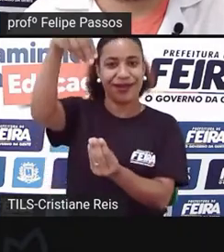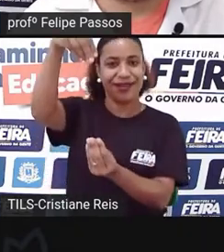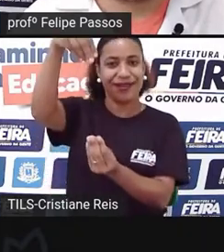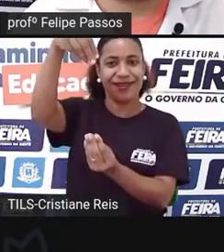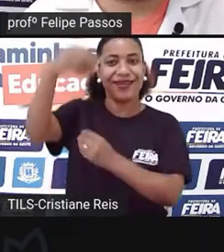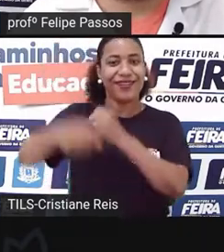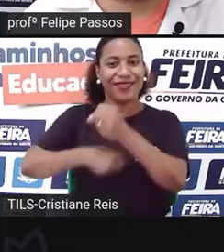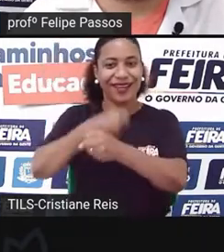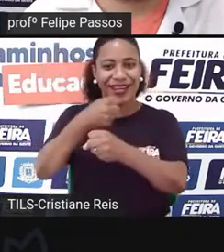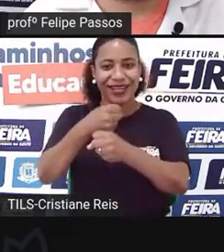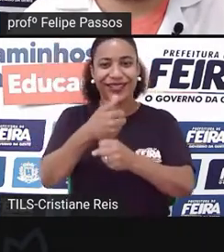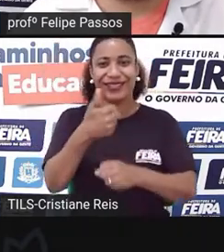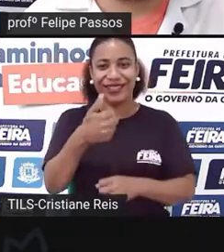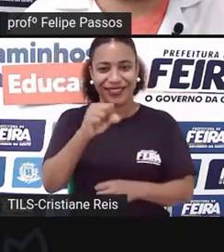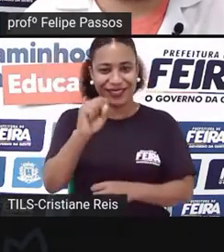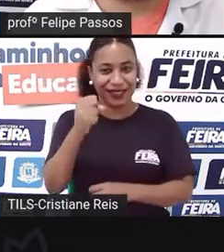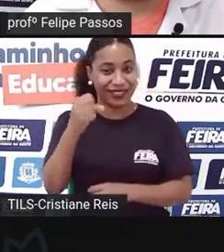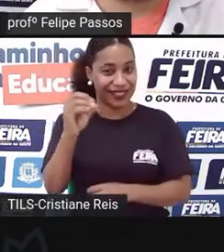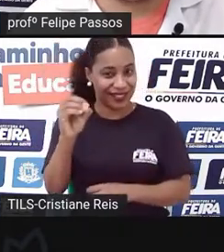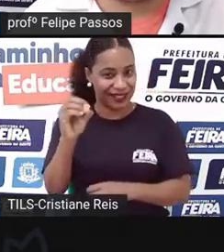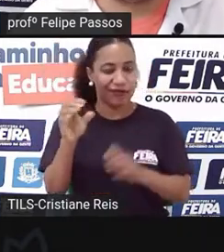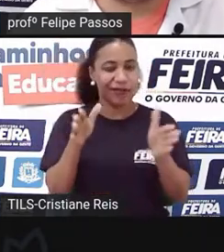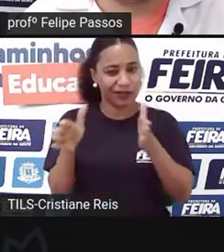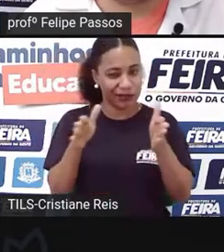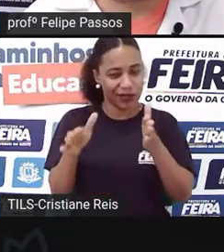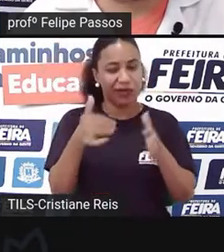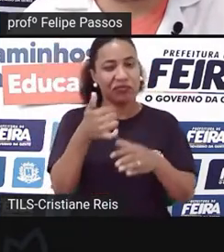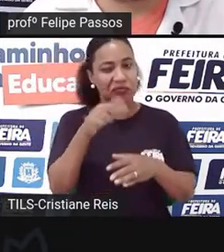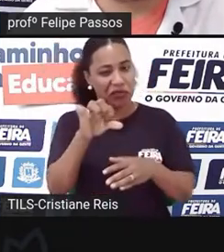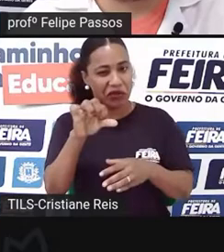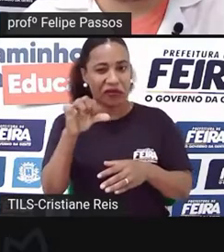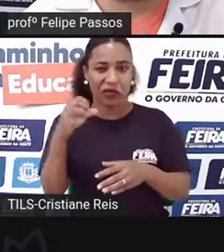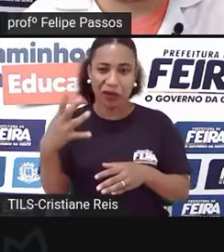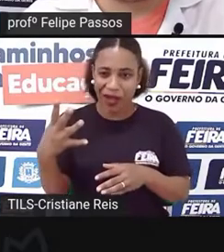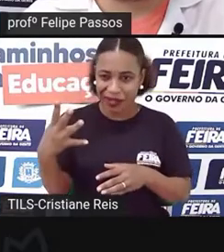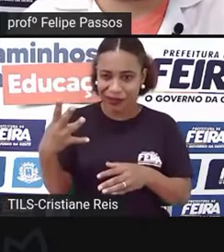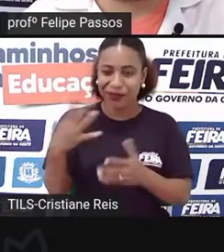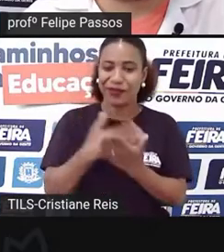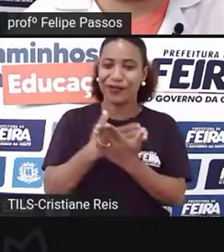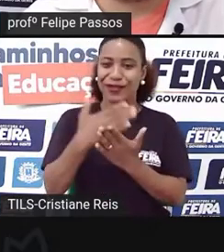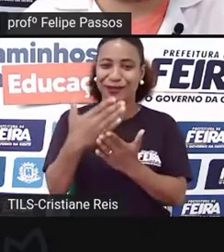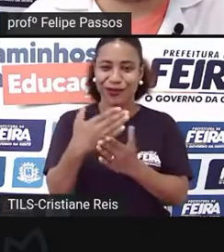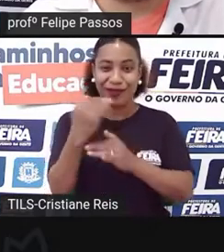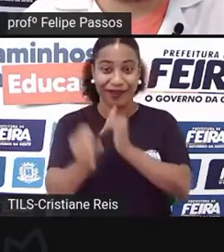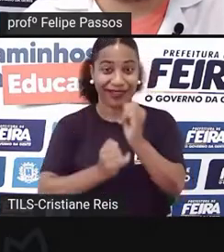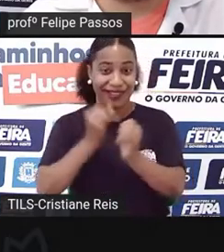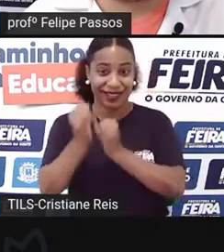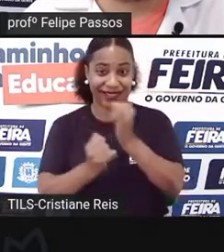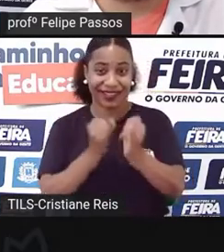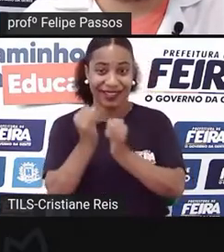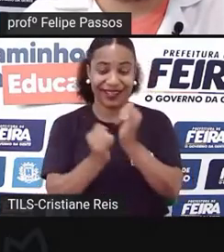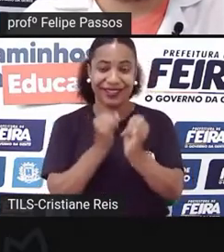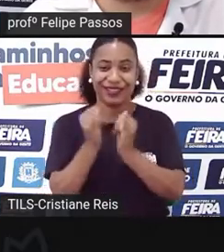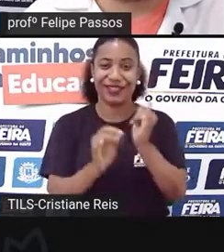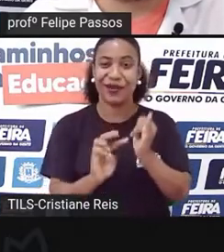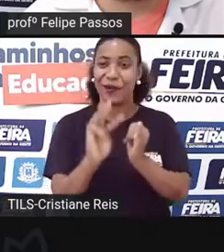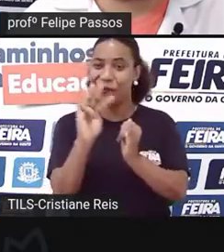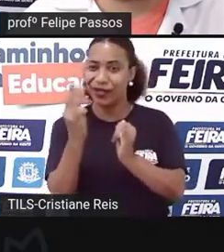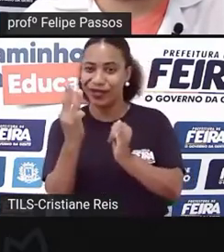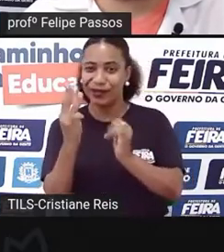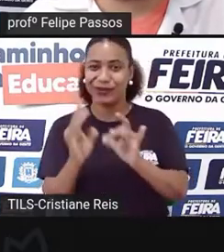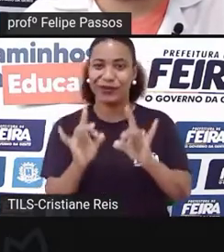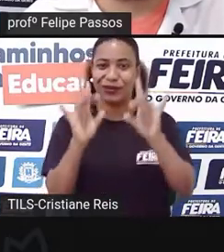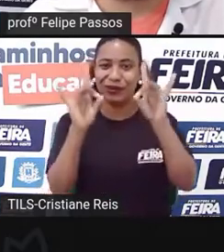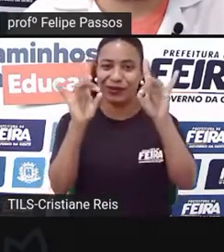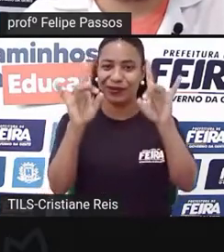Windows, aquela coisa nisso dos anos 90. O Windows 94 marca essa série. Aí você começa a ter aquelas câmeras que têm disquete. Eu acho que vocês